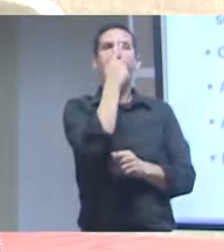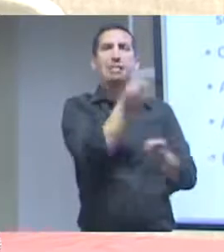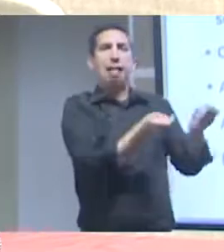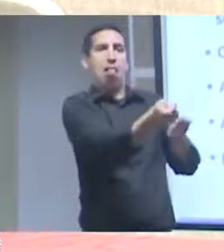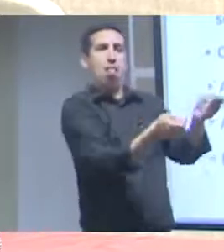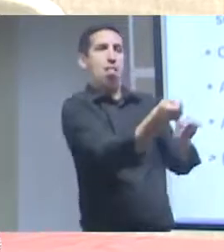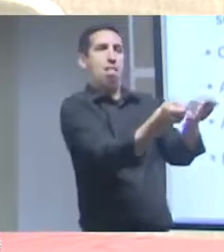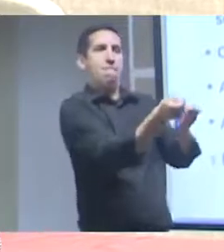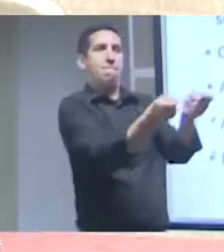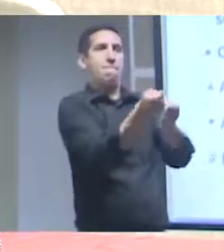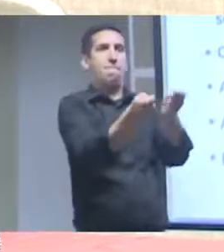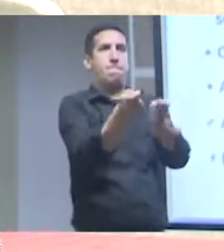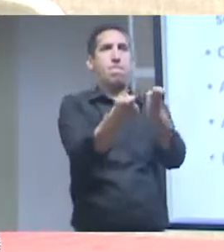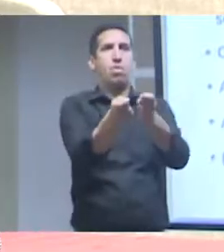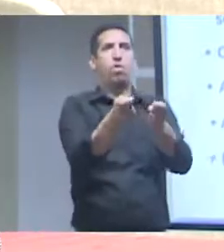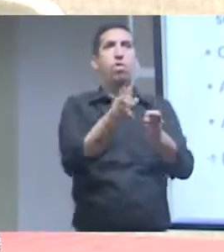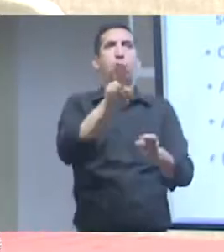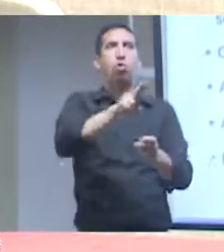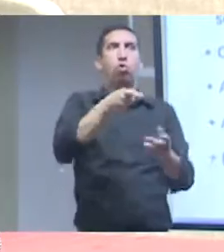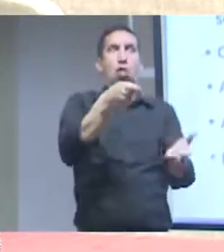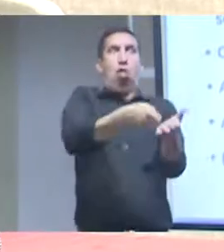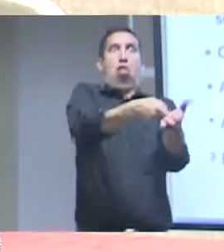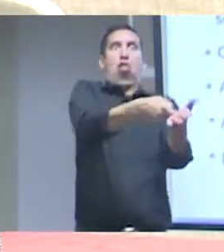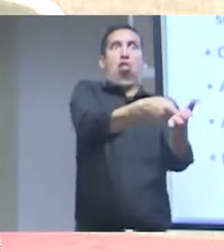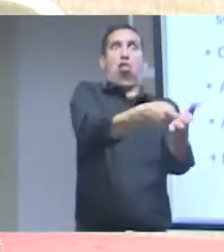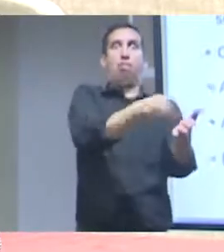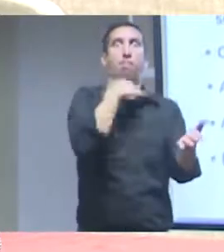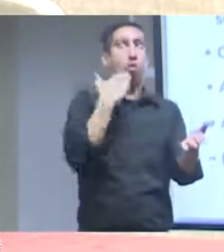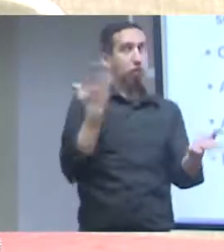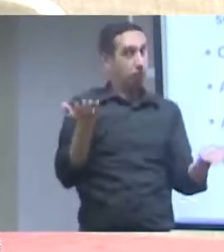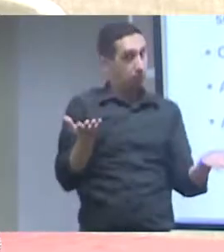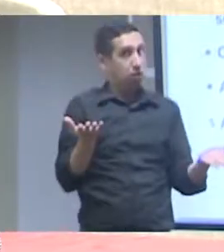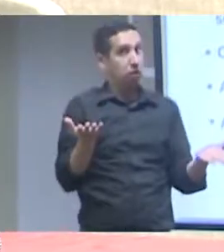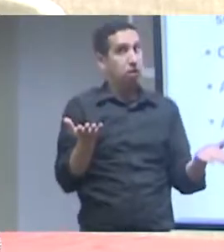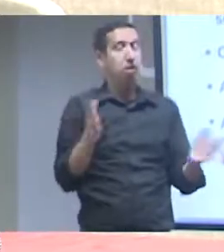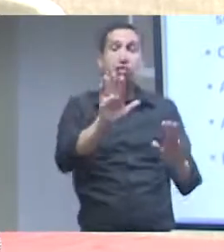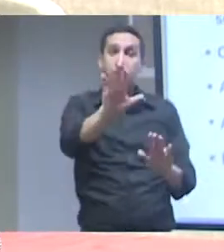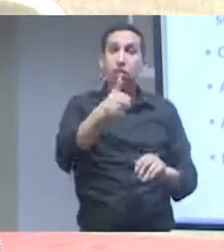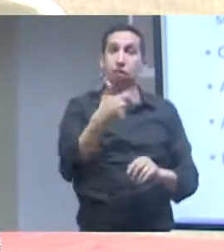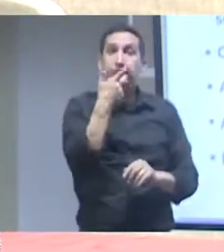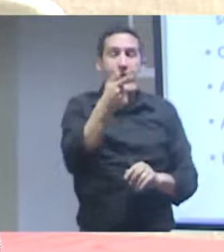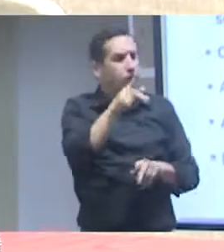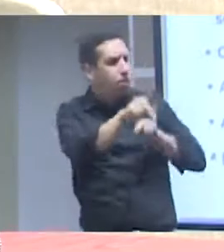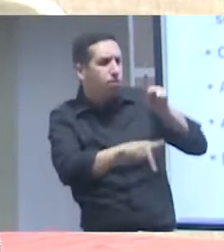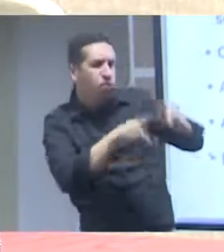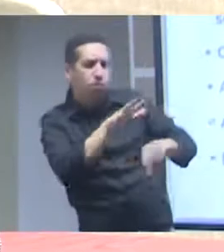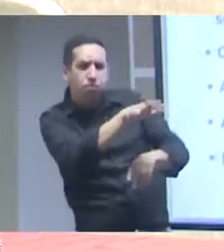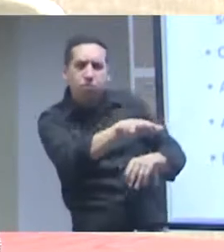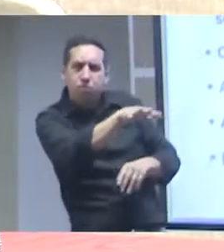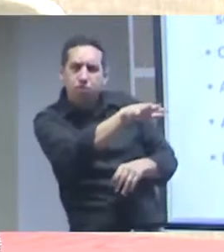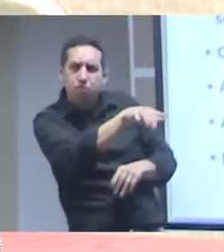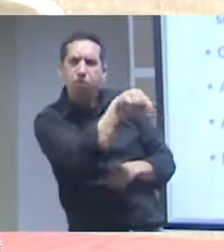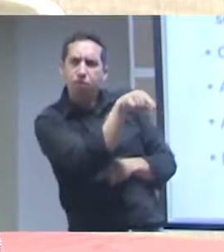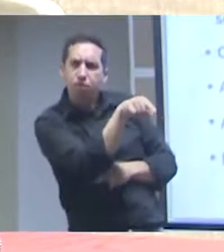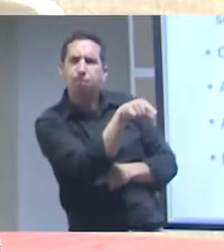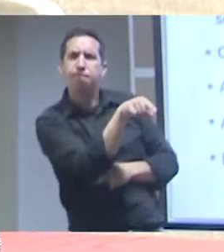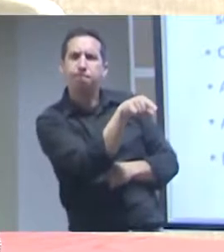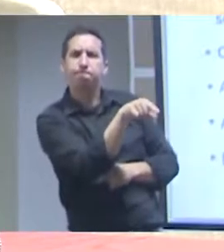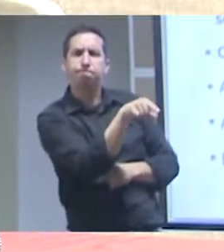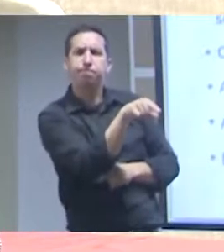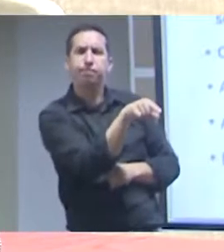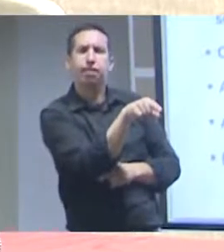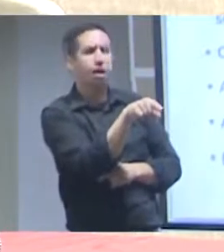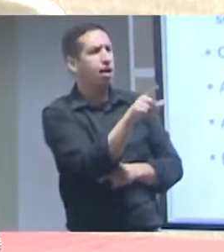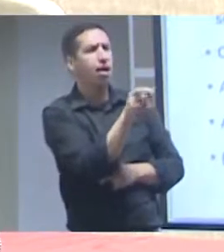Então, quando a gente coloca populações que são, produzem